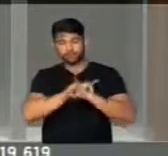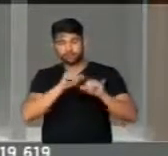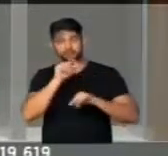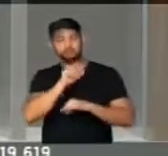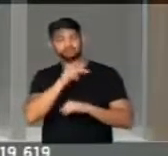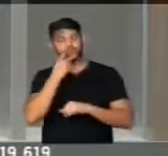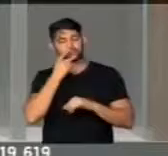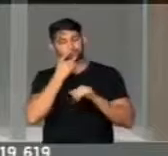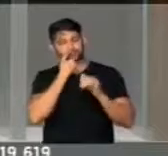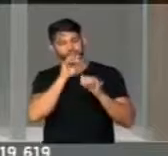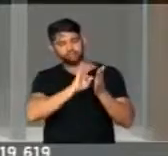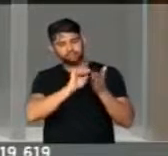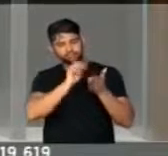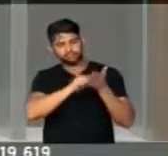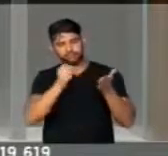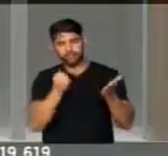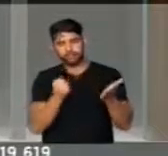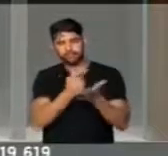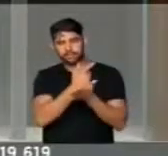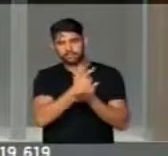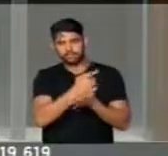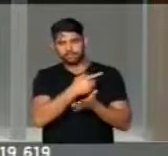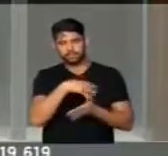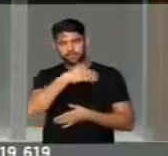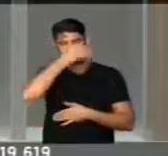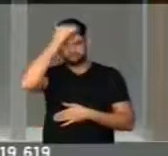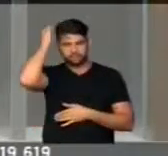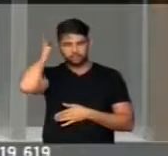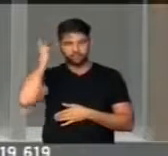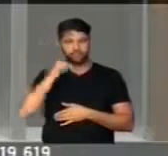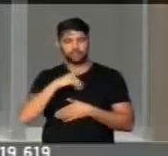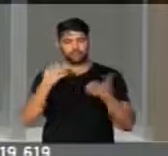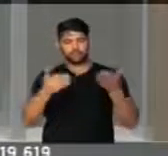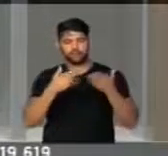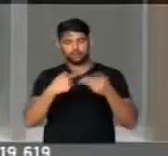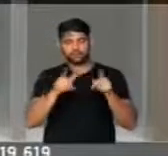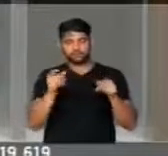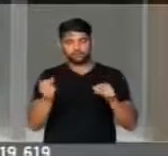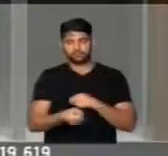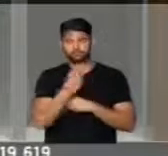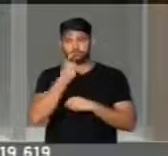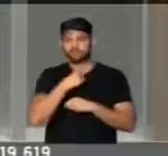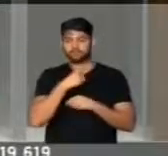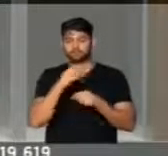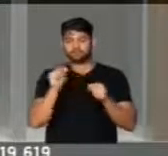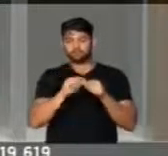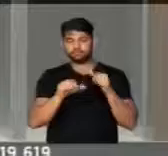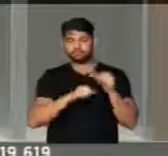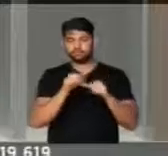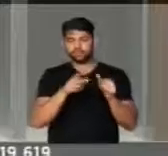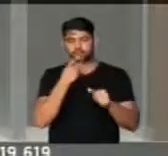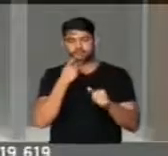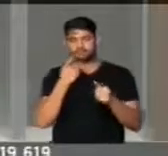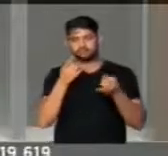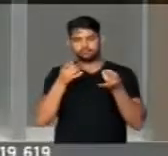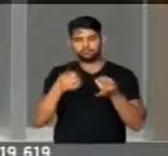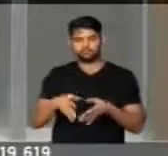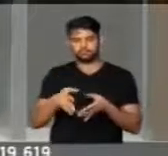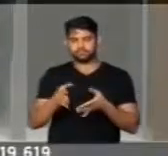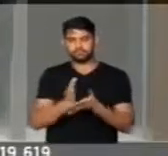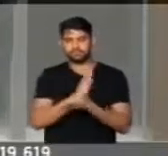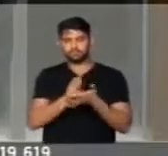que citou pagamento a Temer e agora, de repente, misteriosamente, ele desistiu,